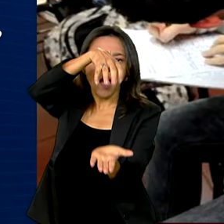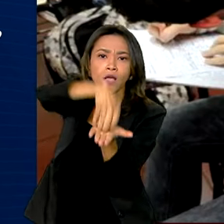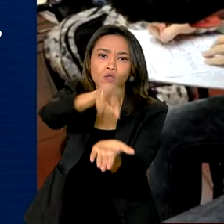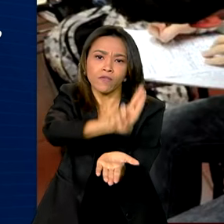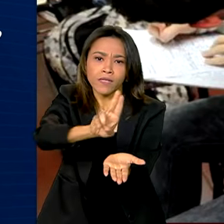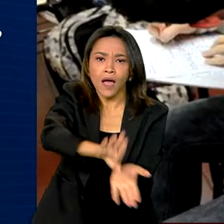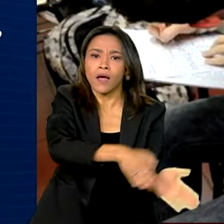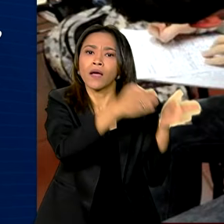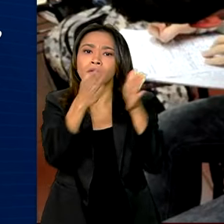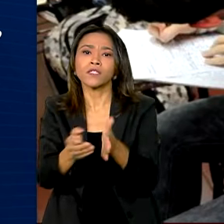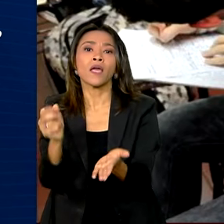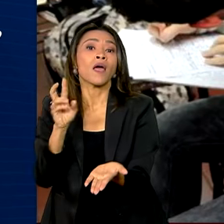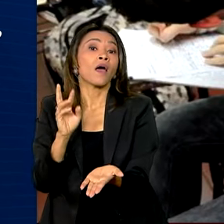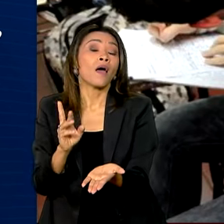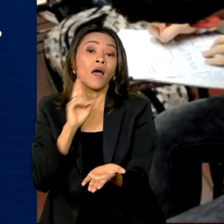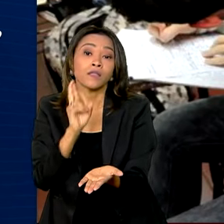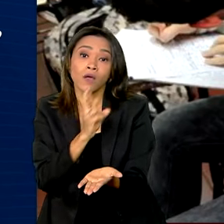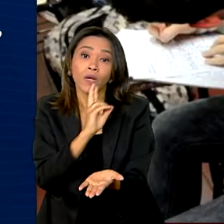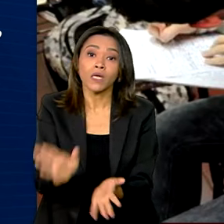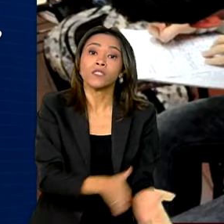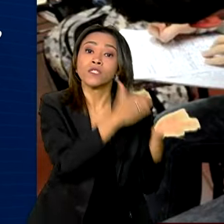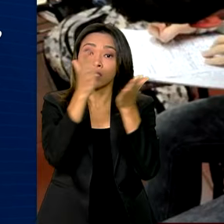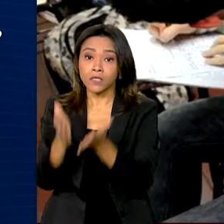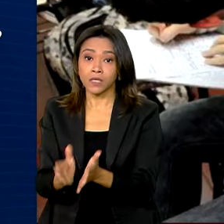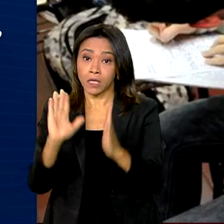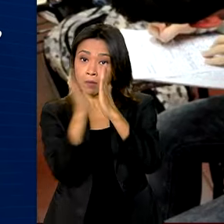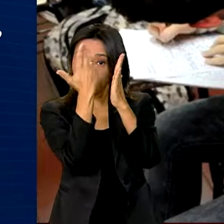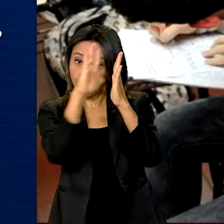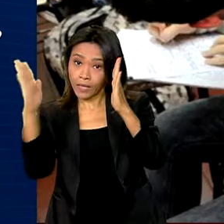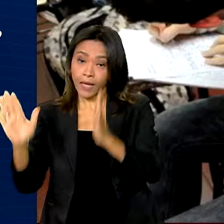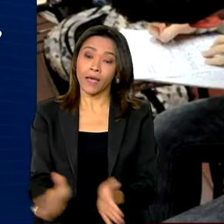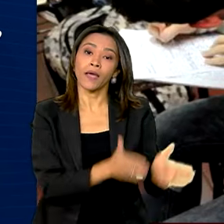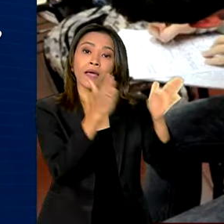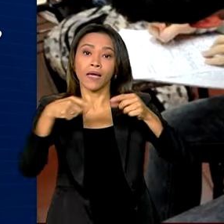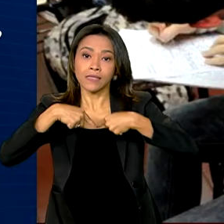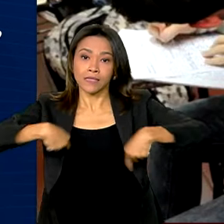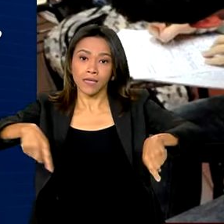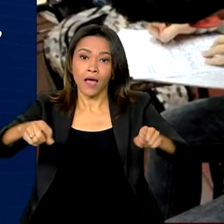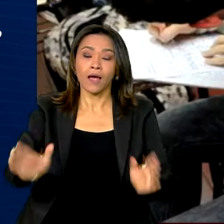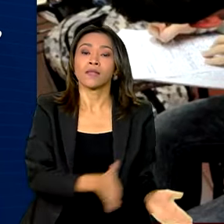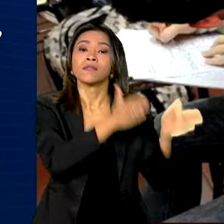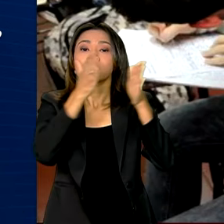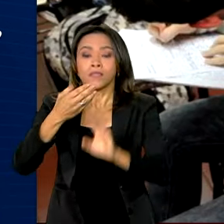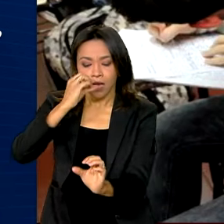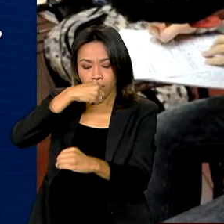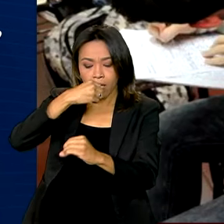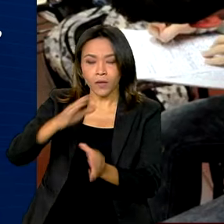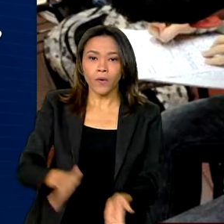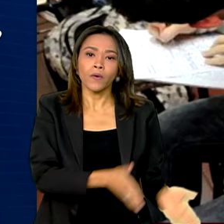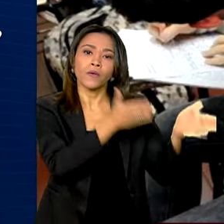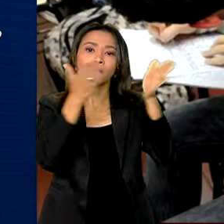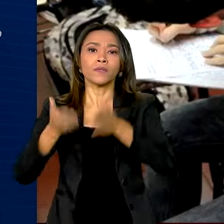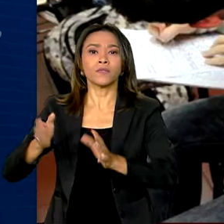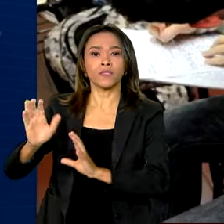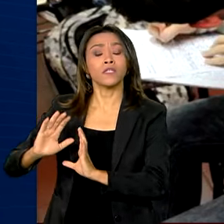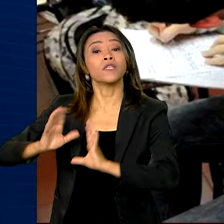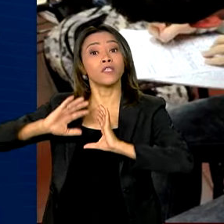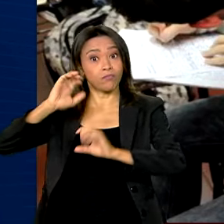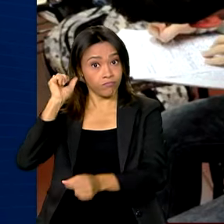restaurantes estudantis, bibliotecas, salas, laboratórios e quadras esportivas.